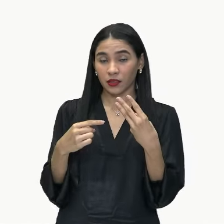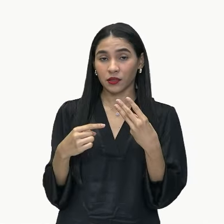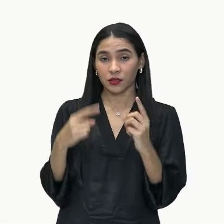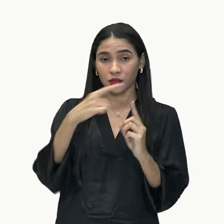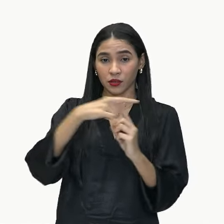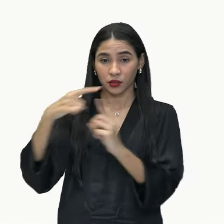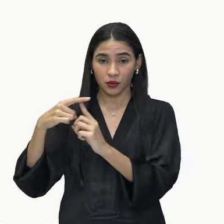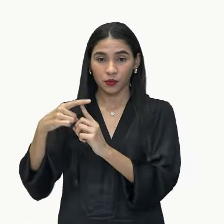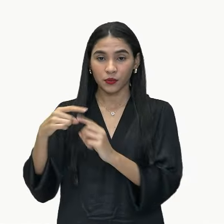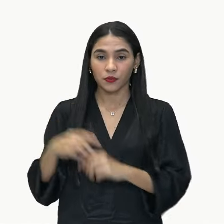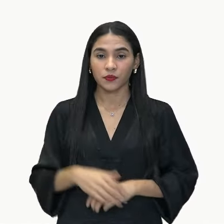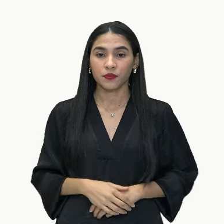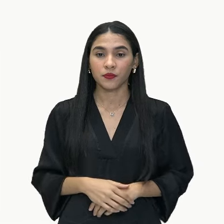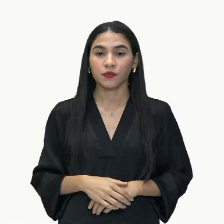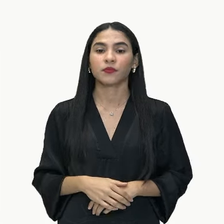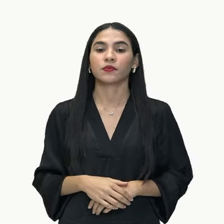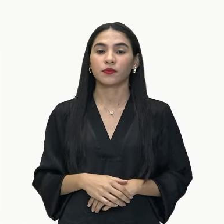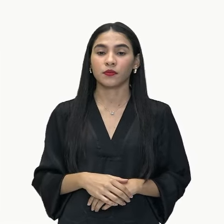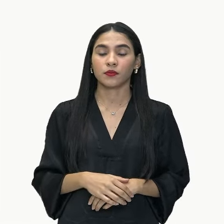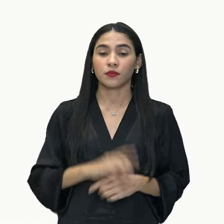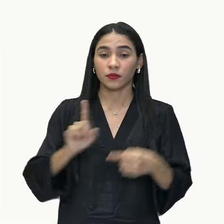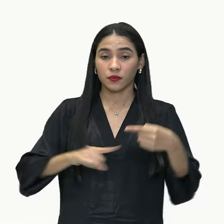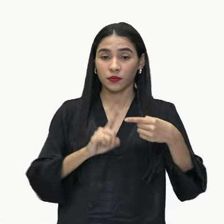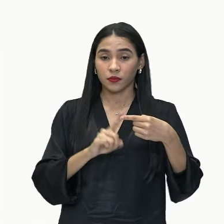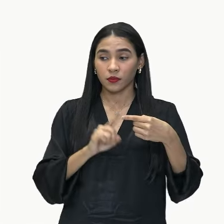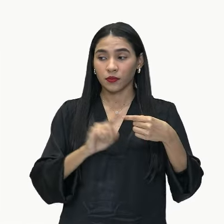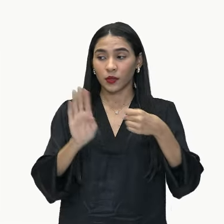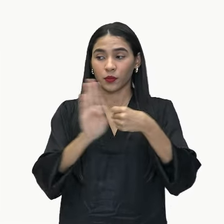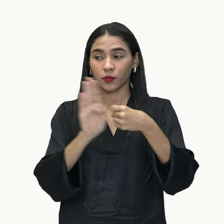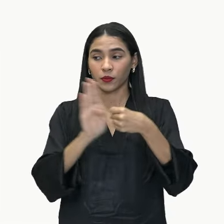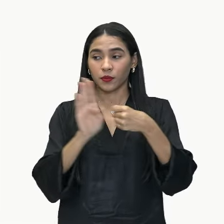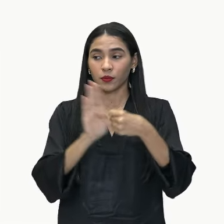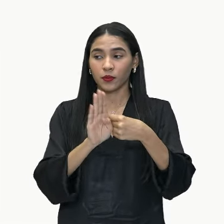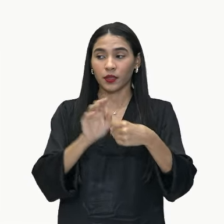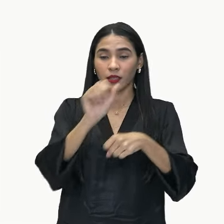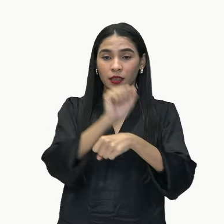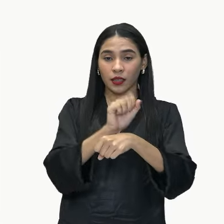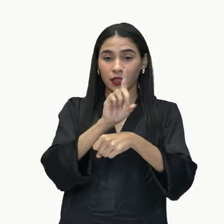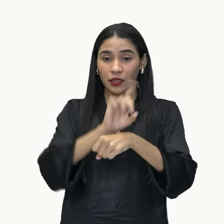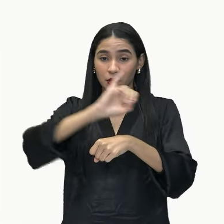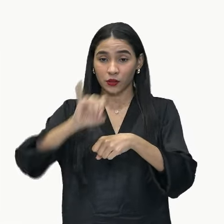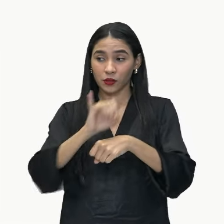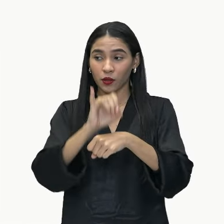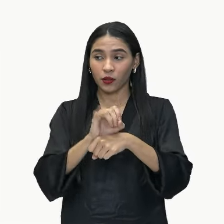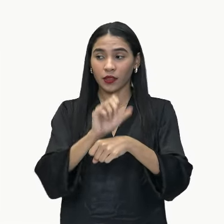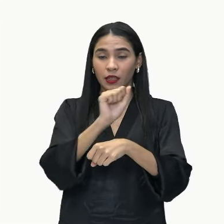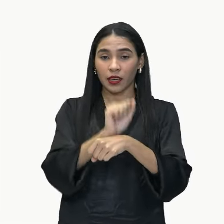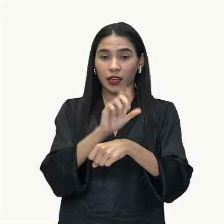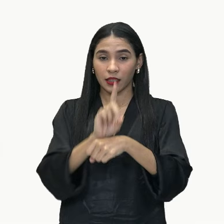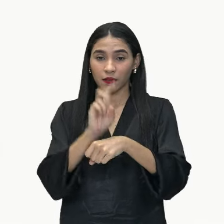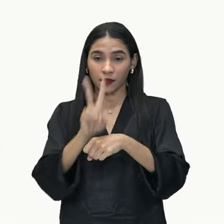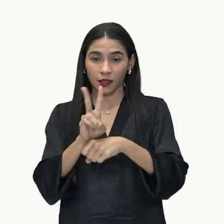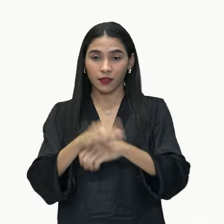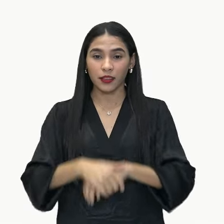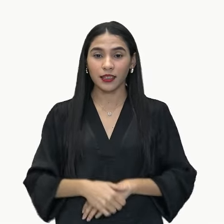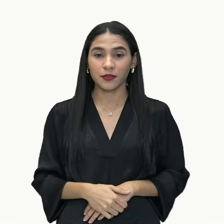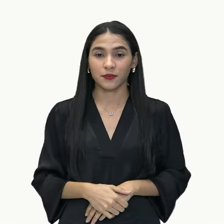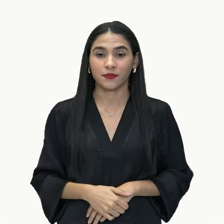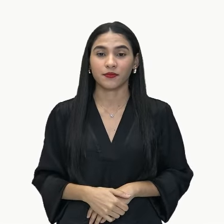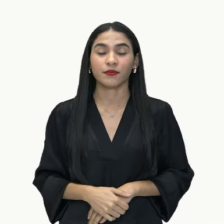orações subordinadas, tá? Elas podem ser substantivas, adjetivas e adverbiais. Nós vamos conhecer